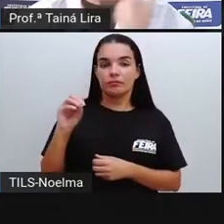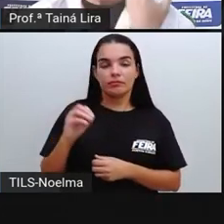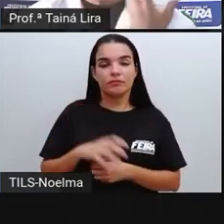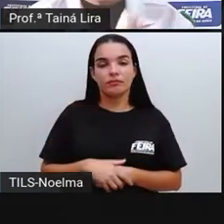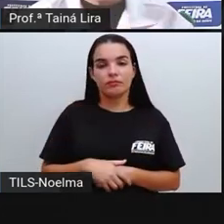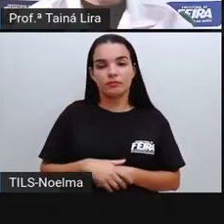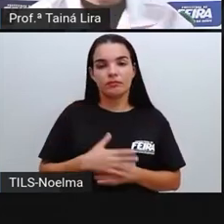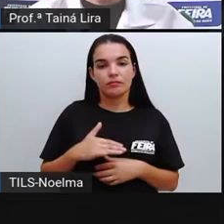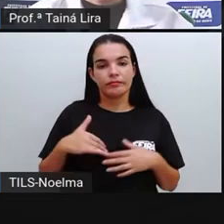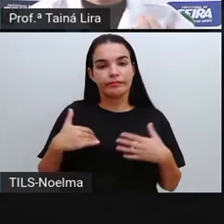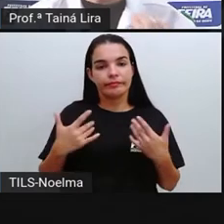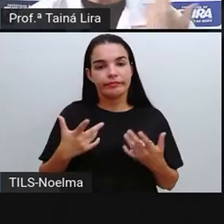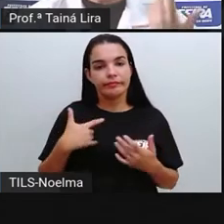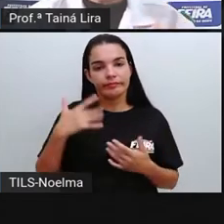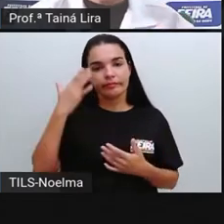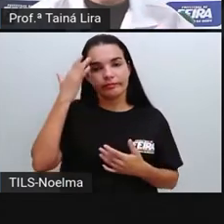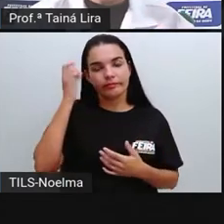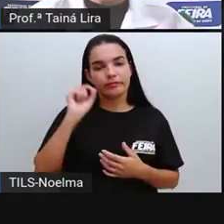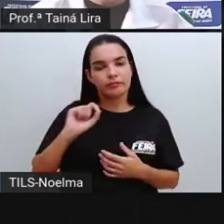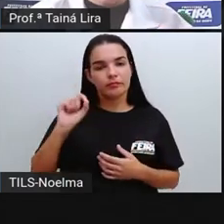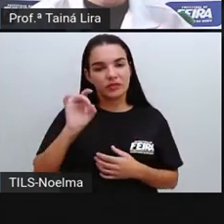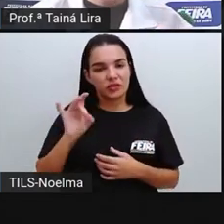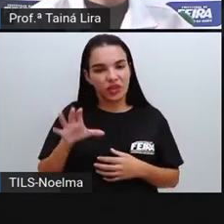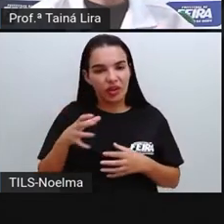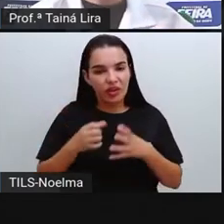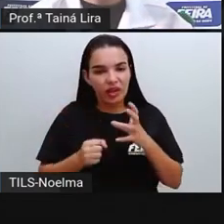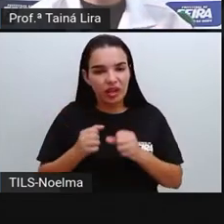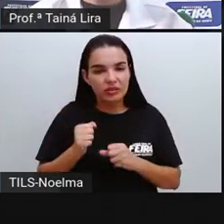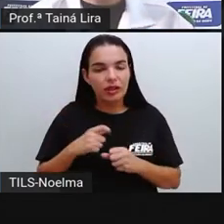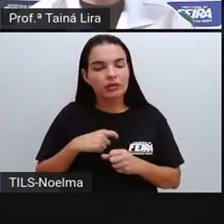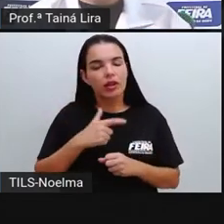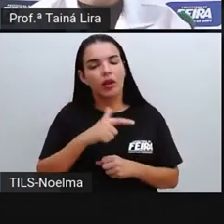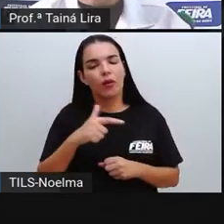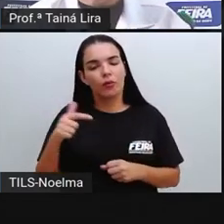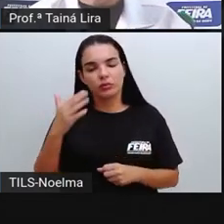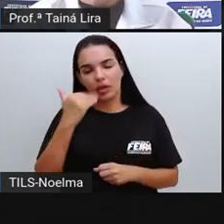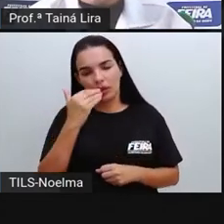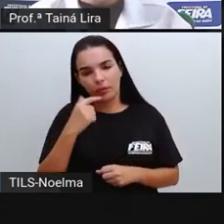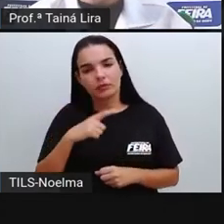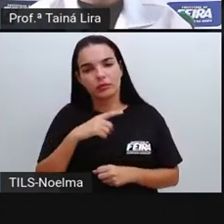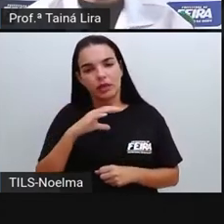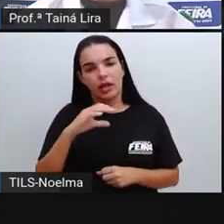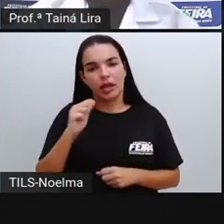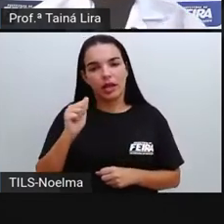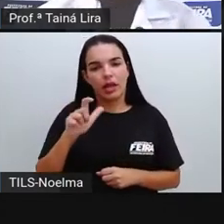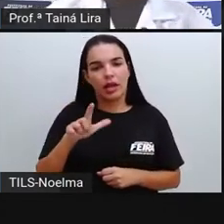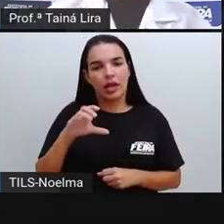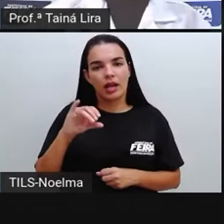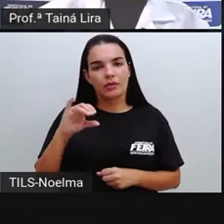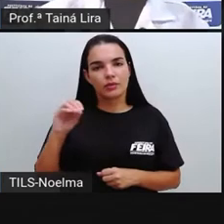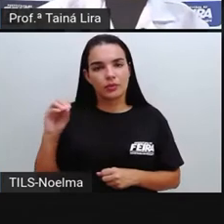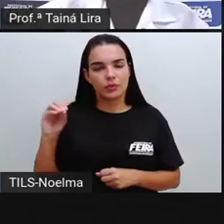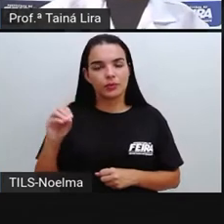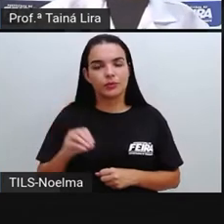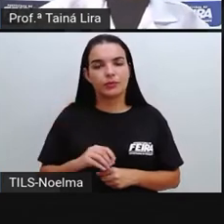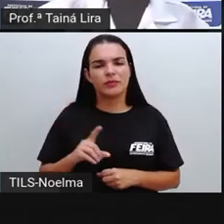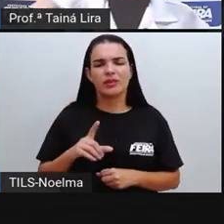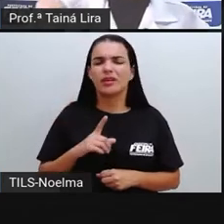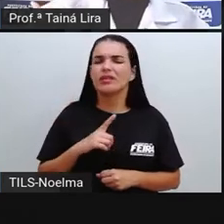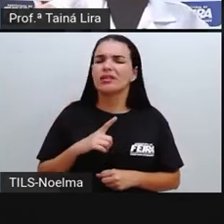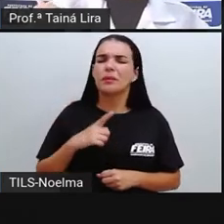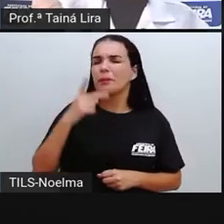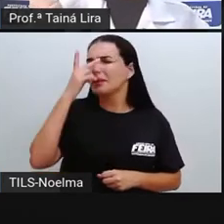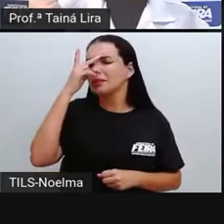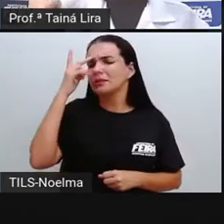nós não encontramos o cálcio somente no leite, existem outros alimentos, né, inclusive tem pessoas que têm alergia ao